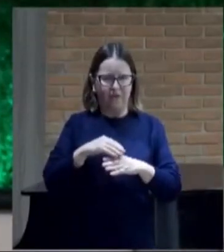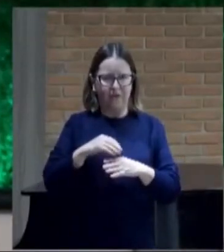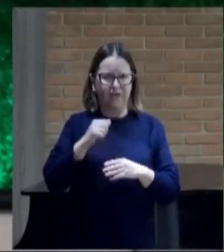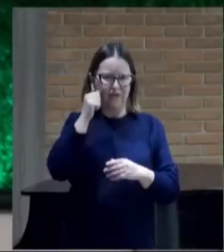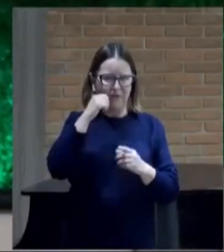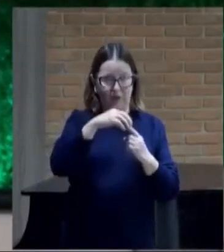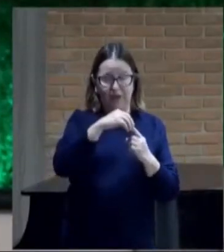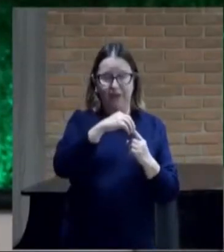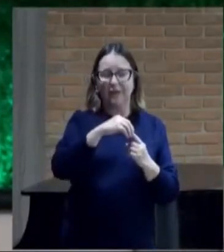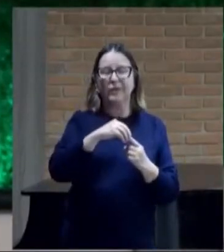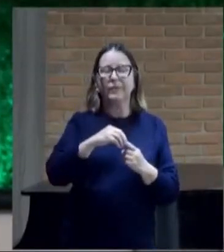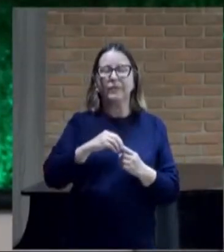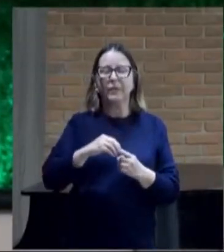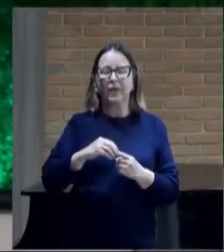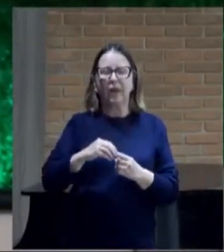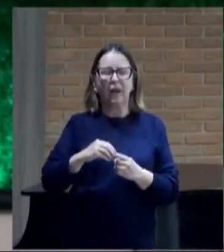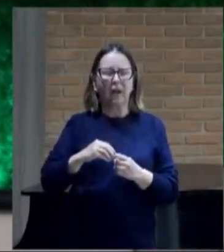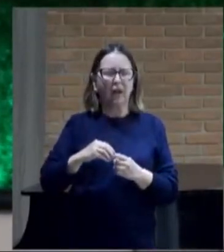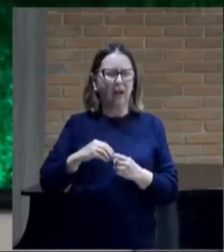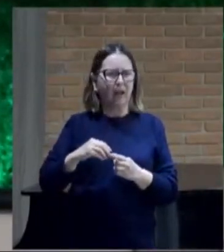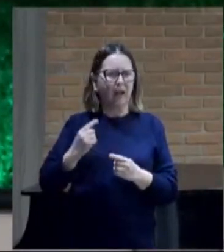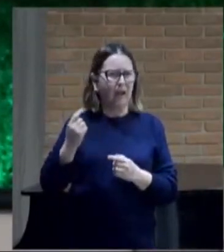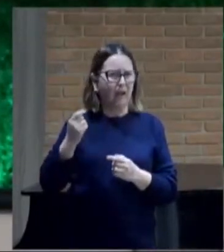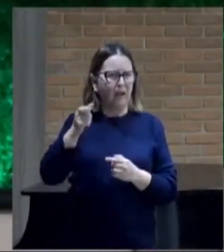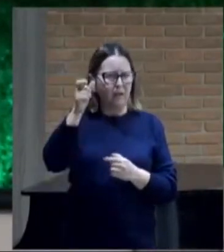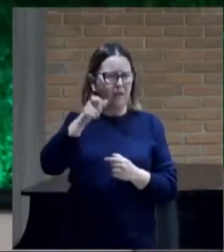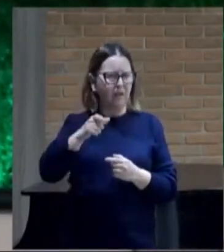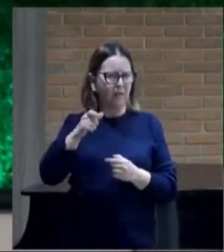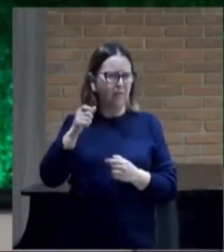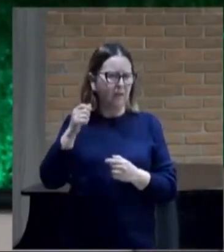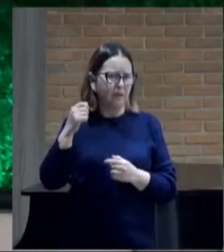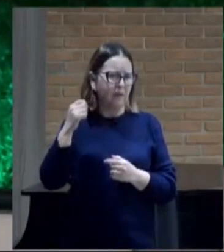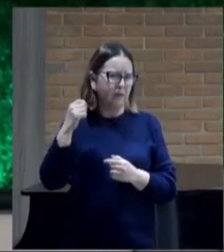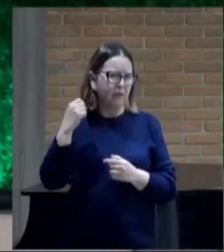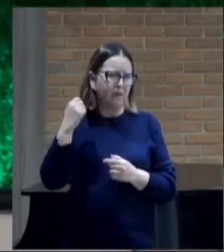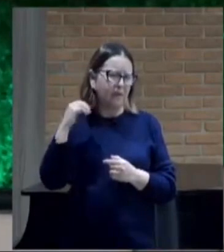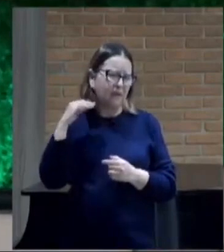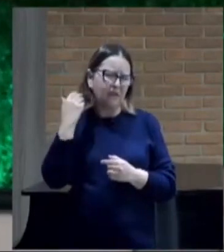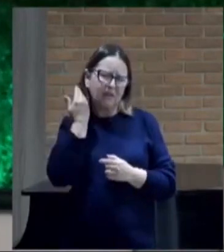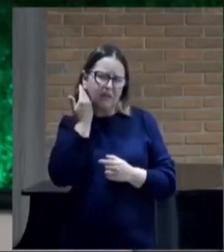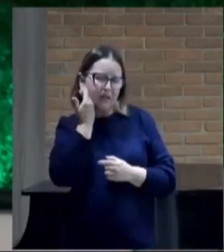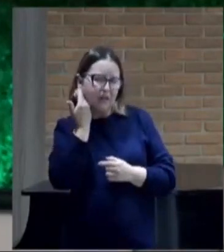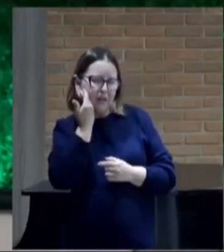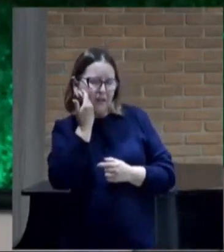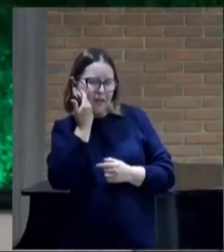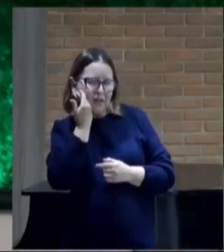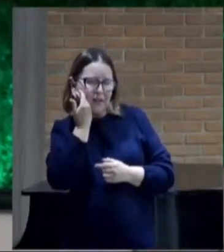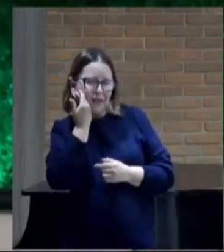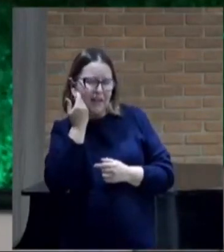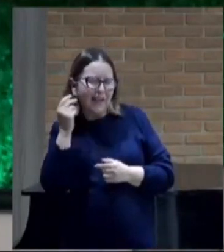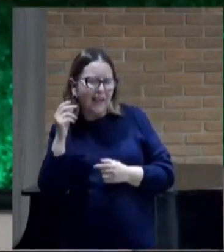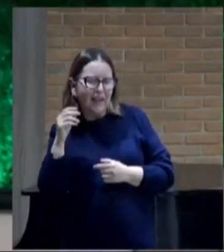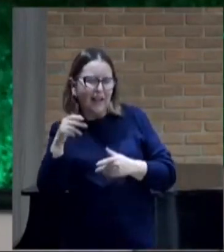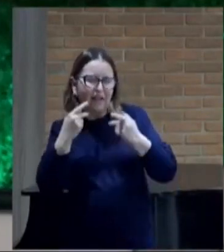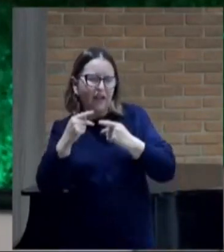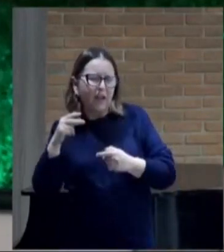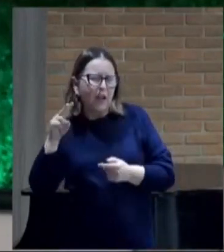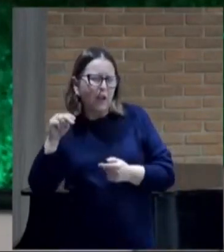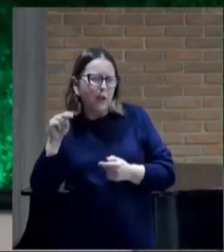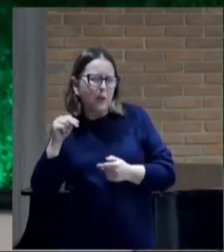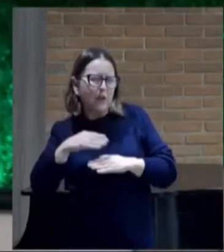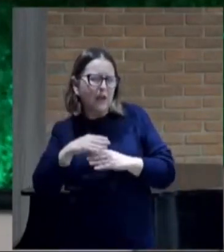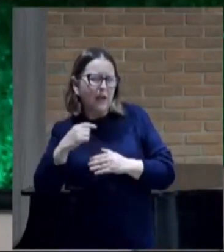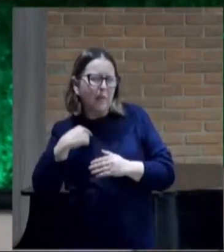Uma pessoa encostou o rosto no meu lado E disse Nunca mais eu tive paz